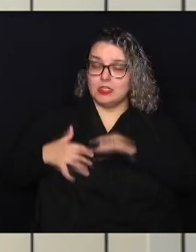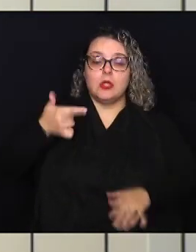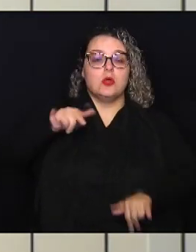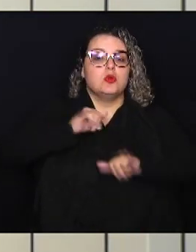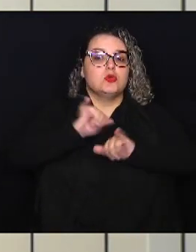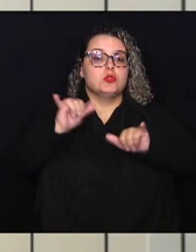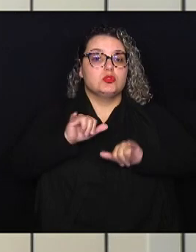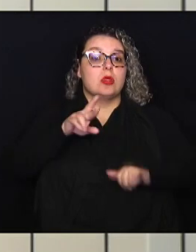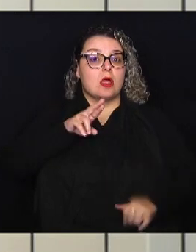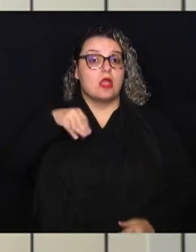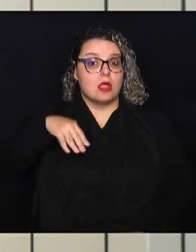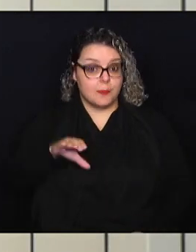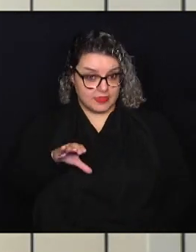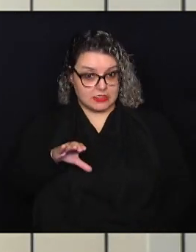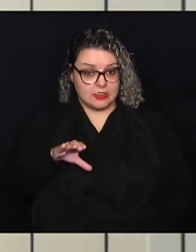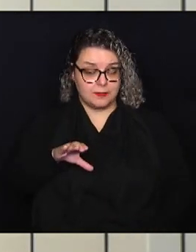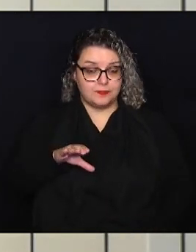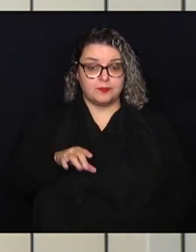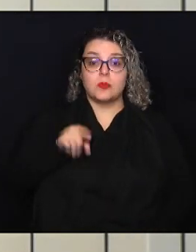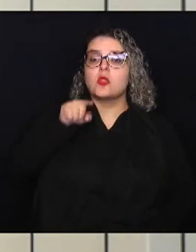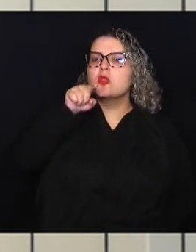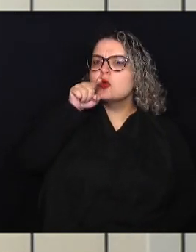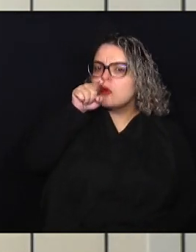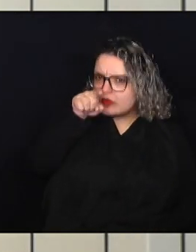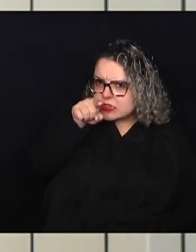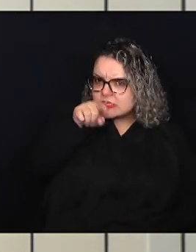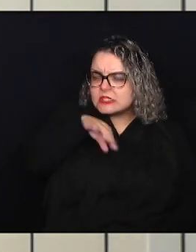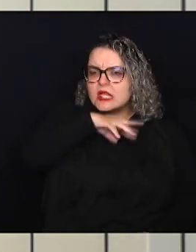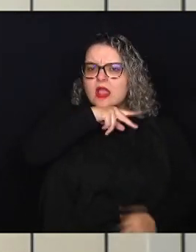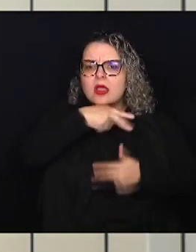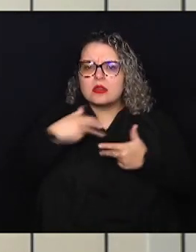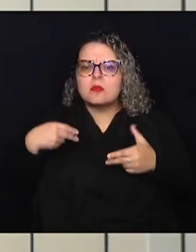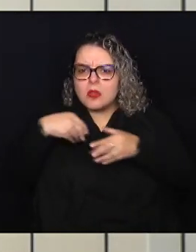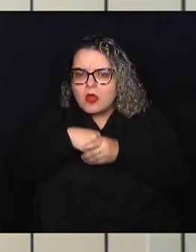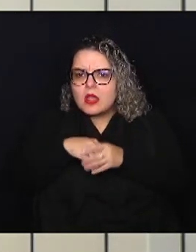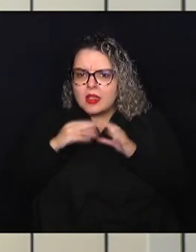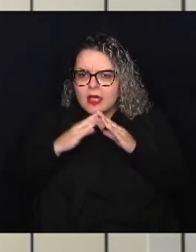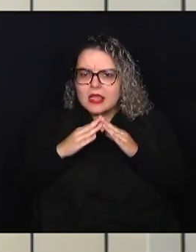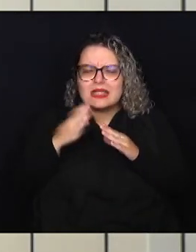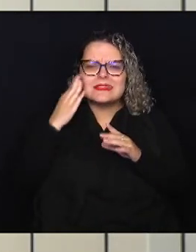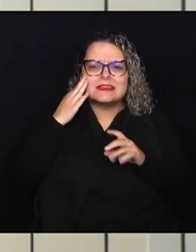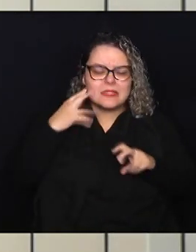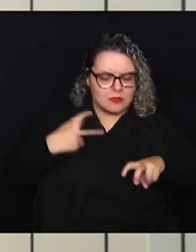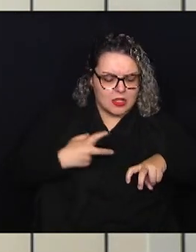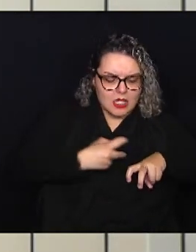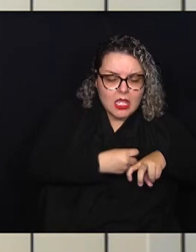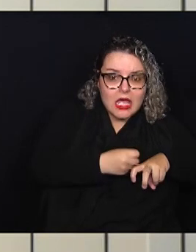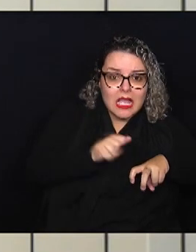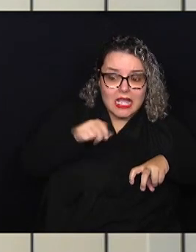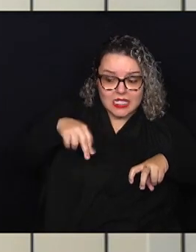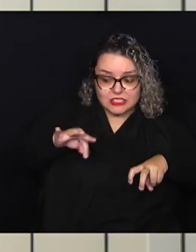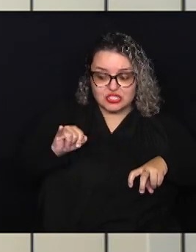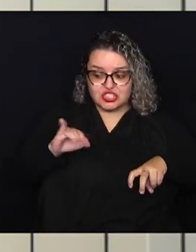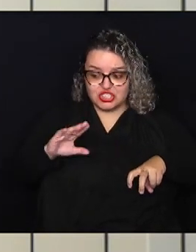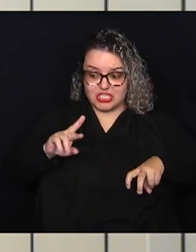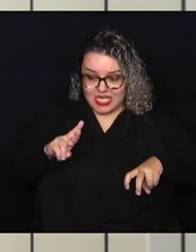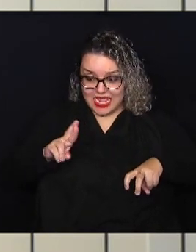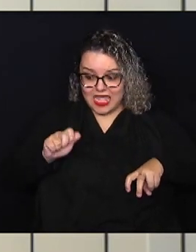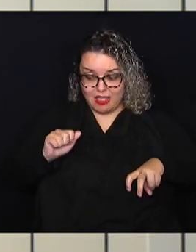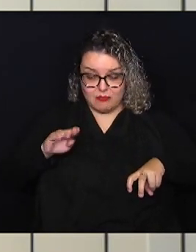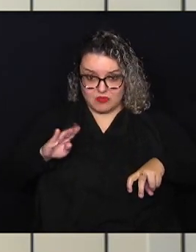notícias da metrópole de Campinas. Você que tem animal em casa, sabia que a vacina antirrábica está